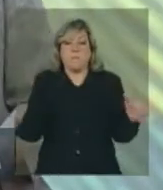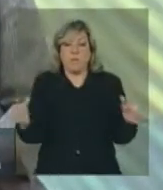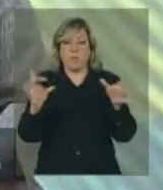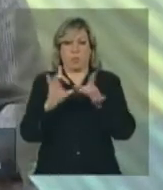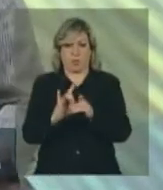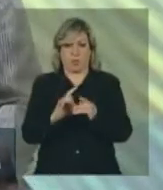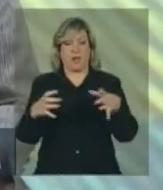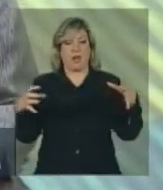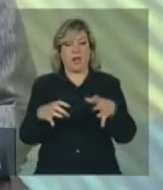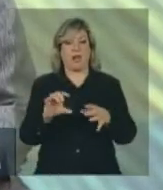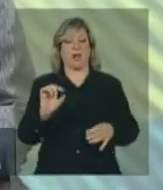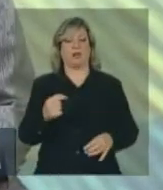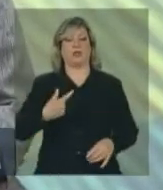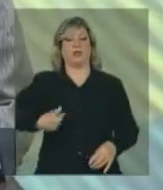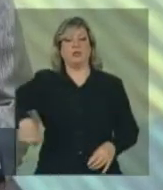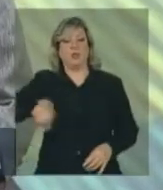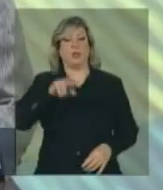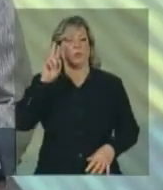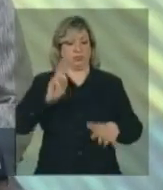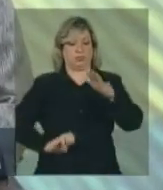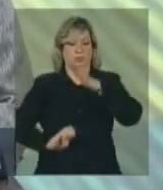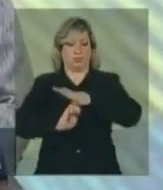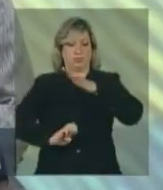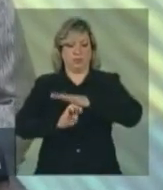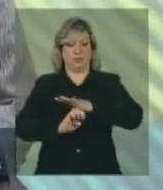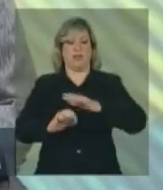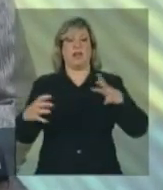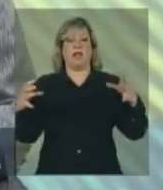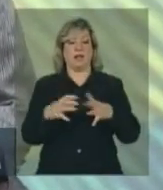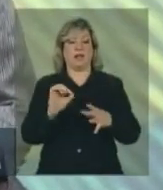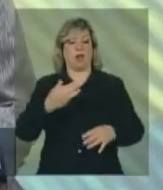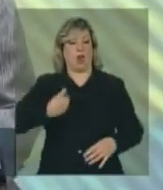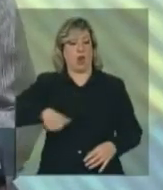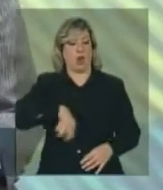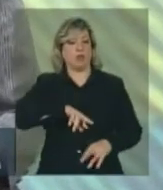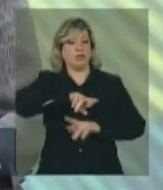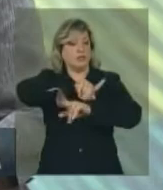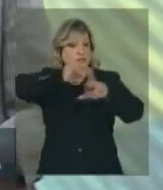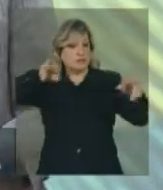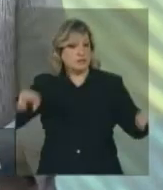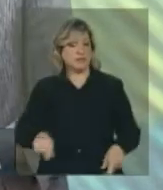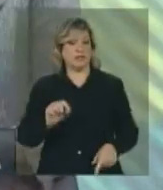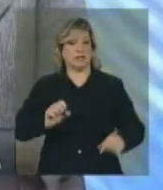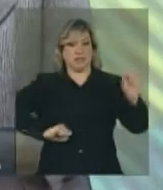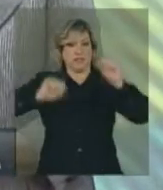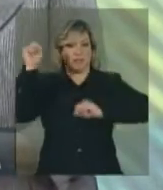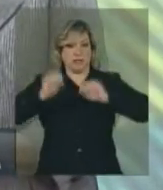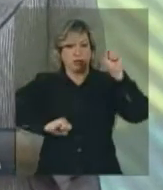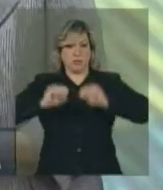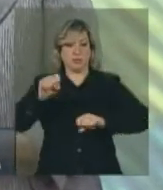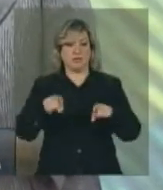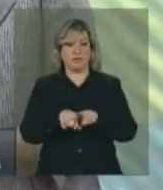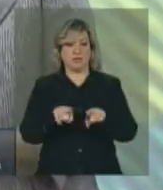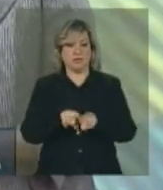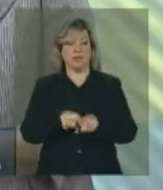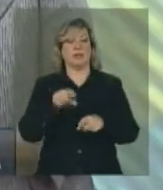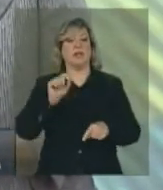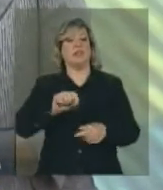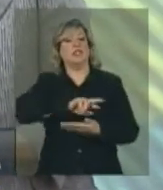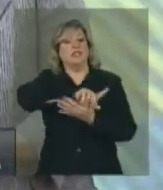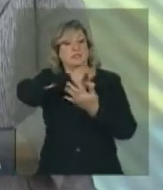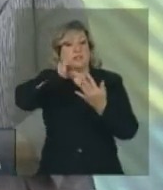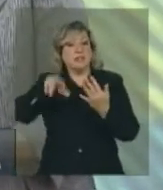os nossos empresários, as nossas diferentes indústrias e as diferentes